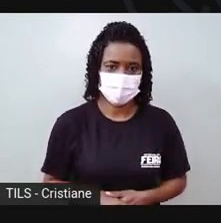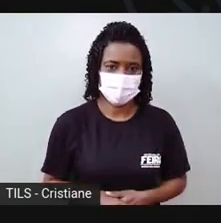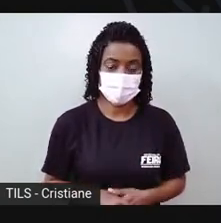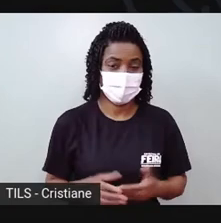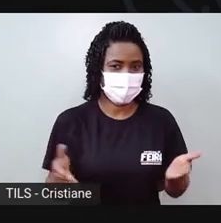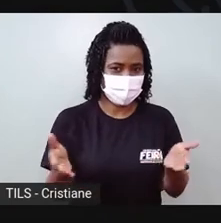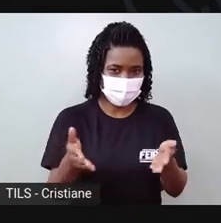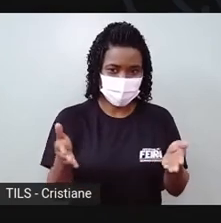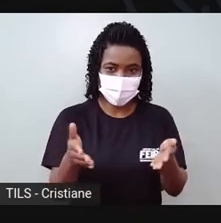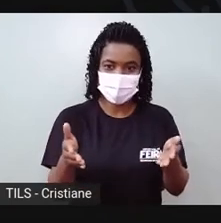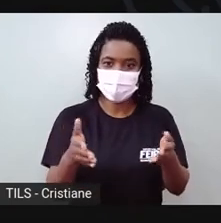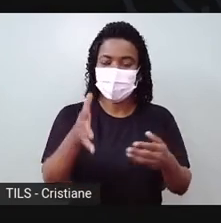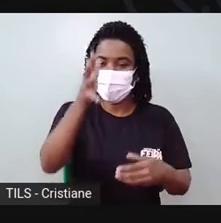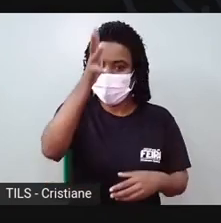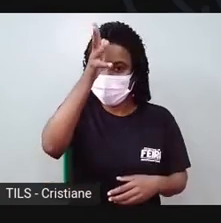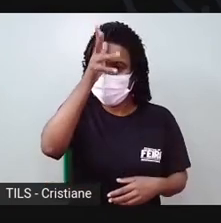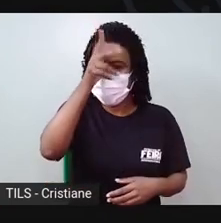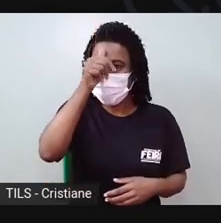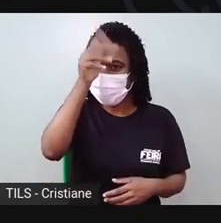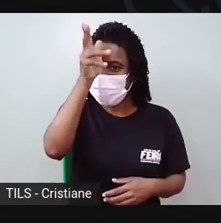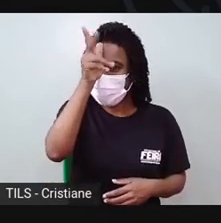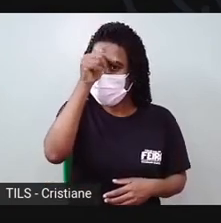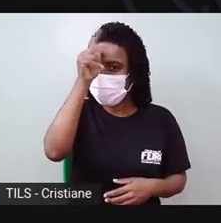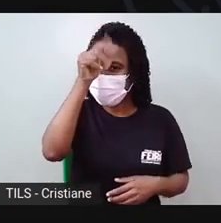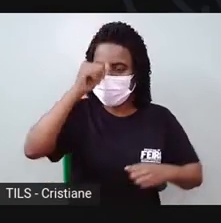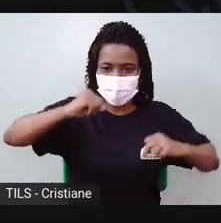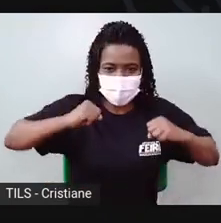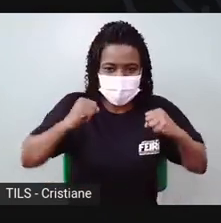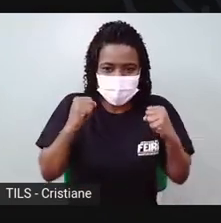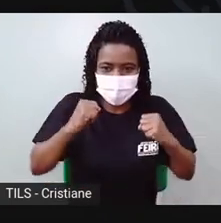galinhazinha. Tá aqui.